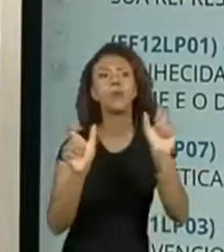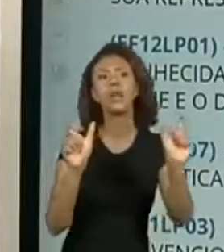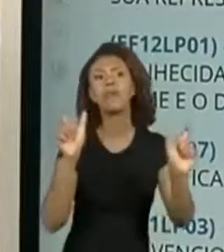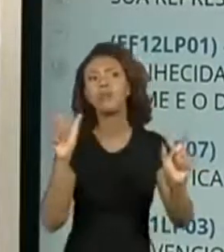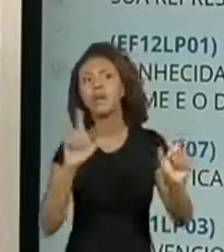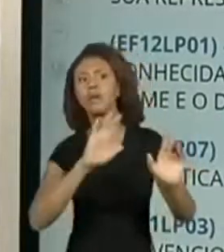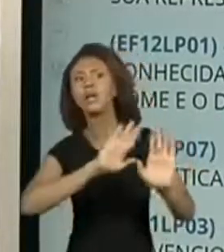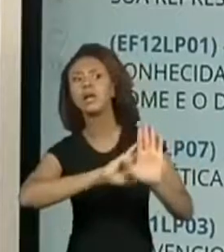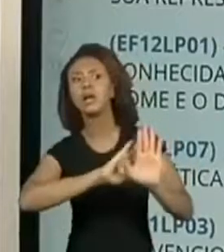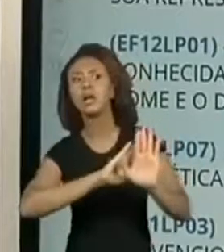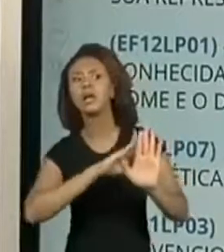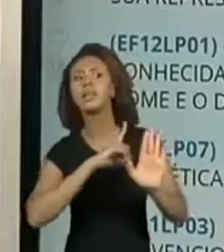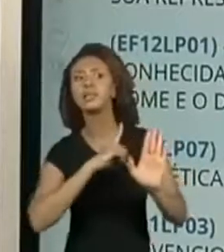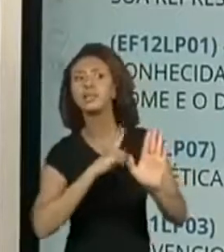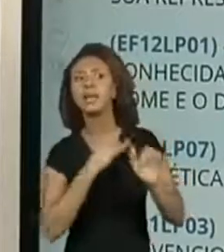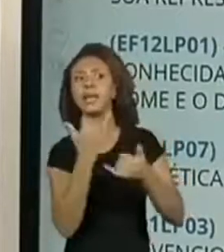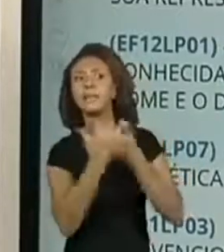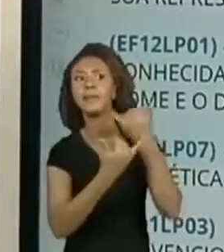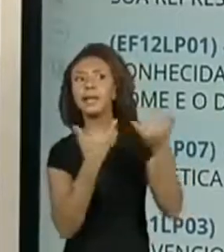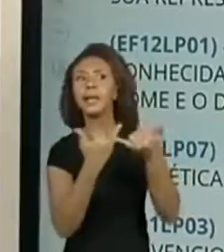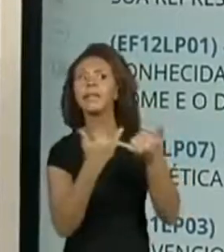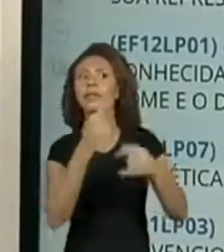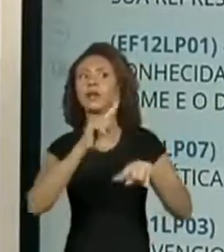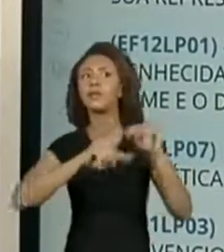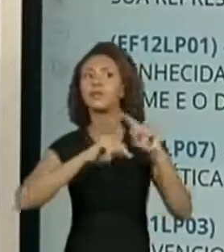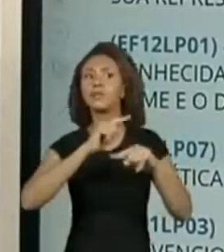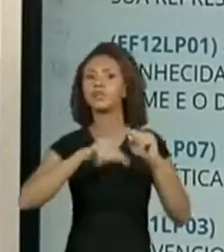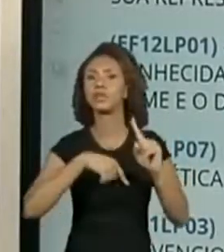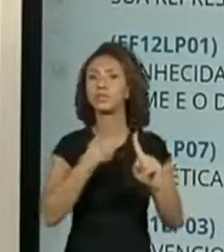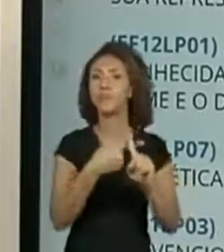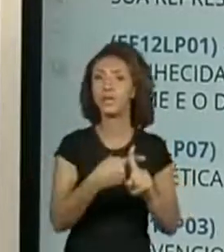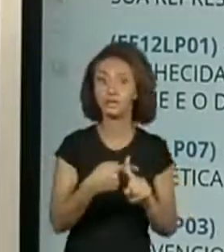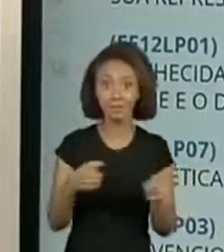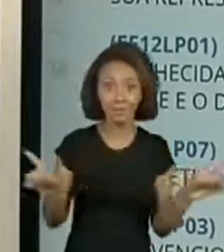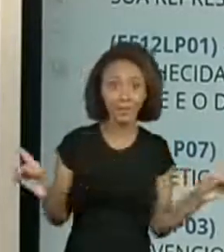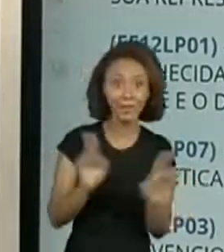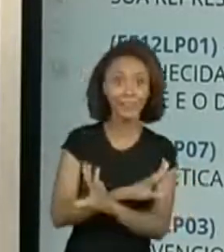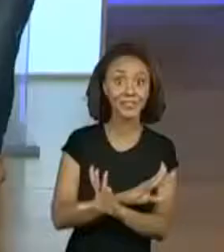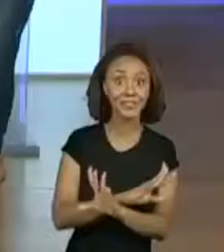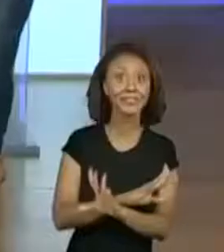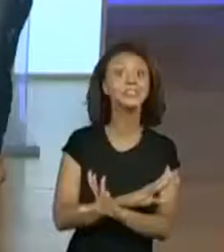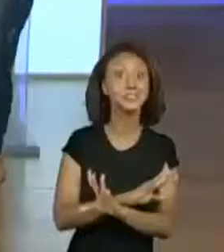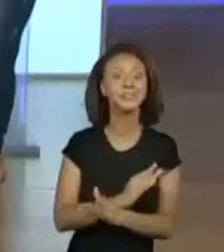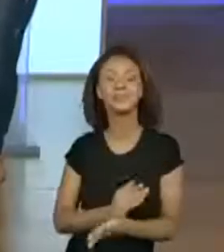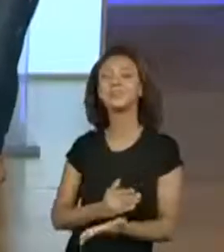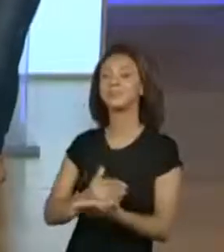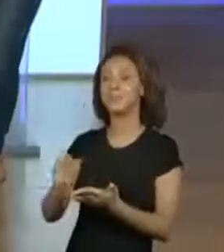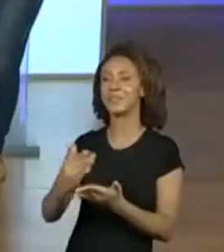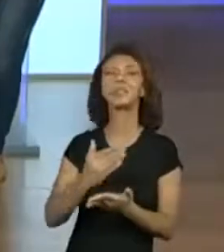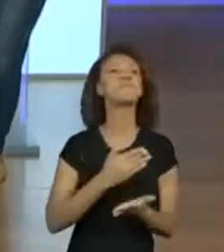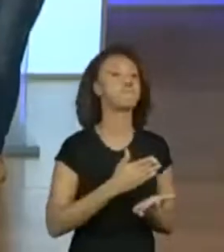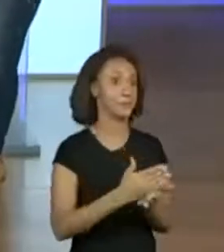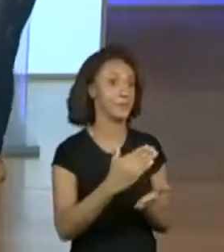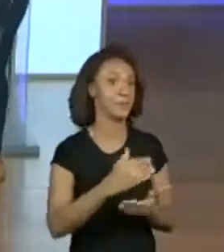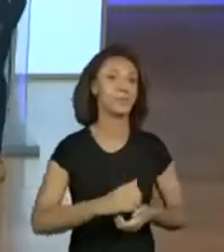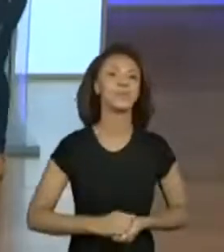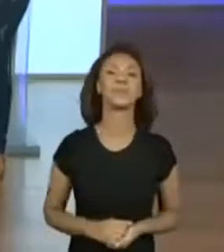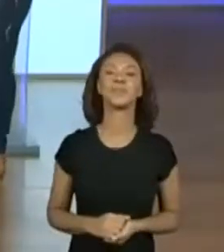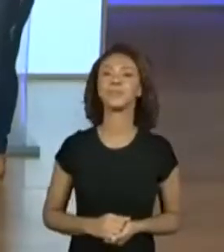brincadeiras que precisam do uso de objetos. Preparados para o desafio? Vamos lá. Então, vamos lá.